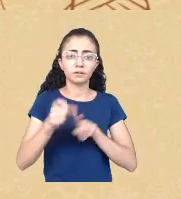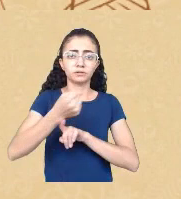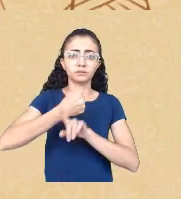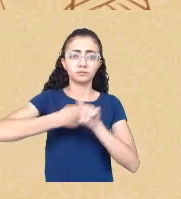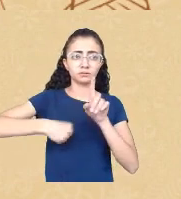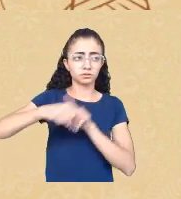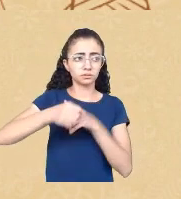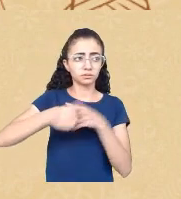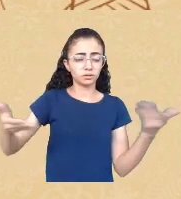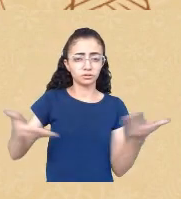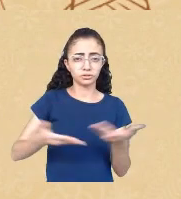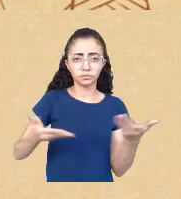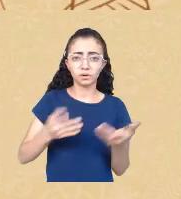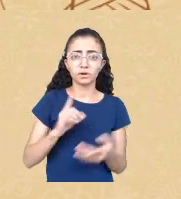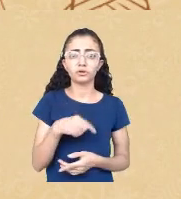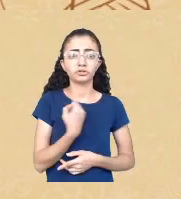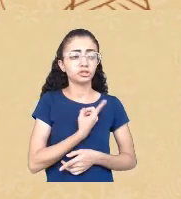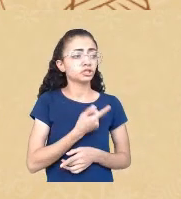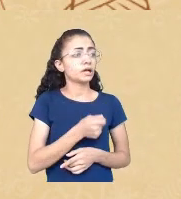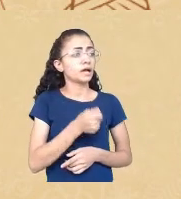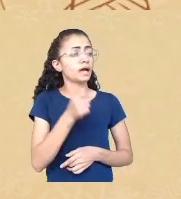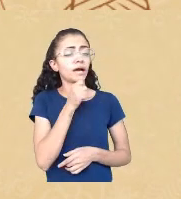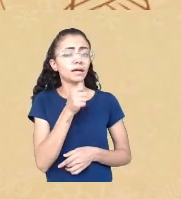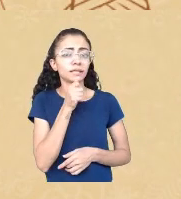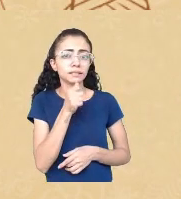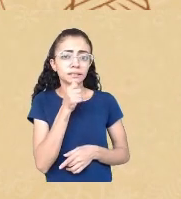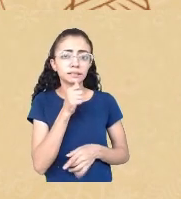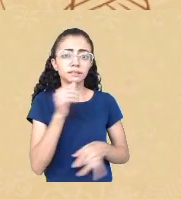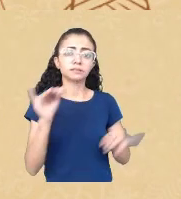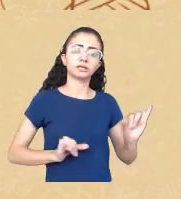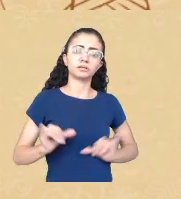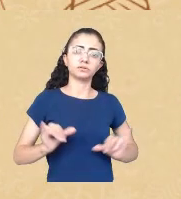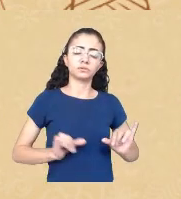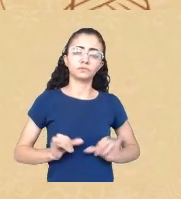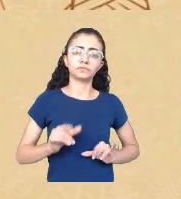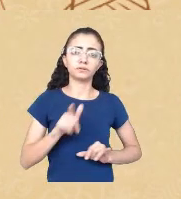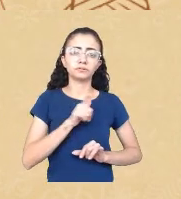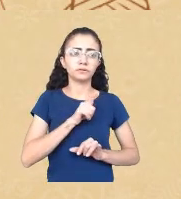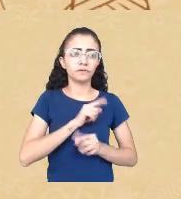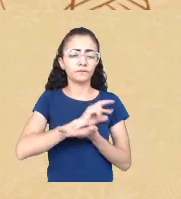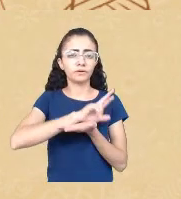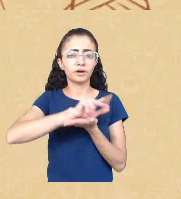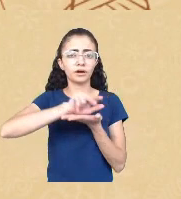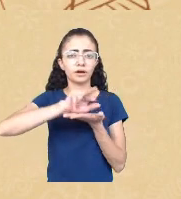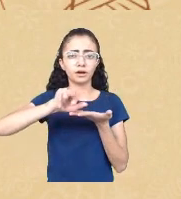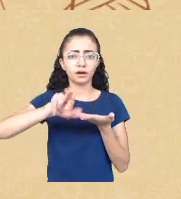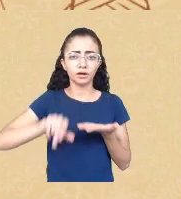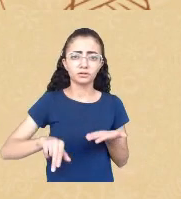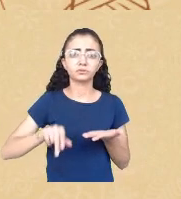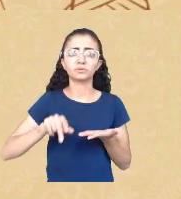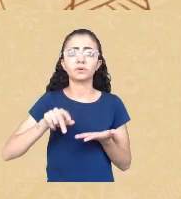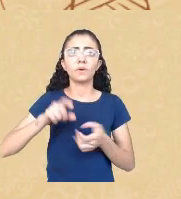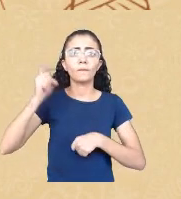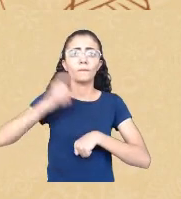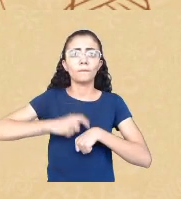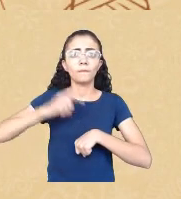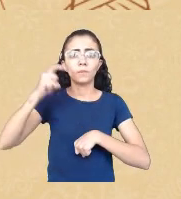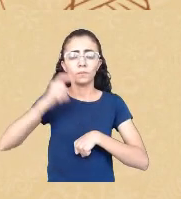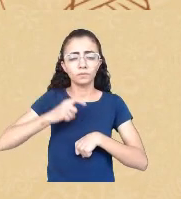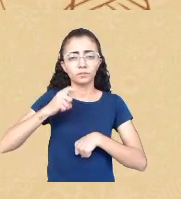perversa nós tivemos nesse ano várias situações onde redundou